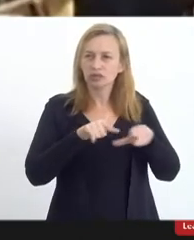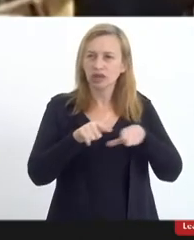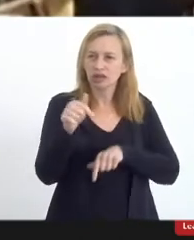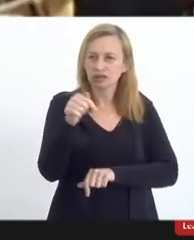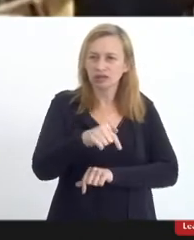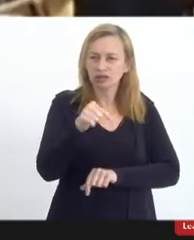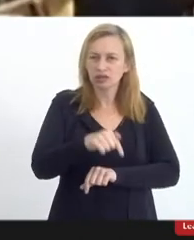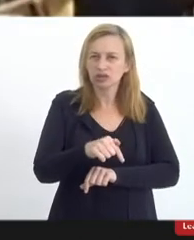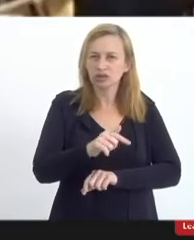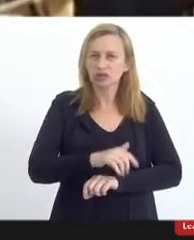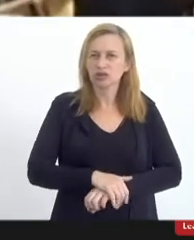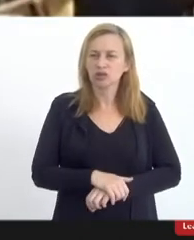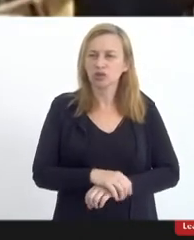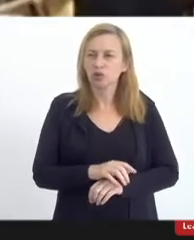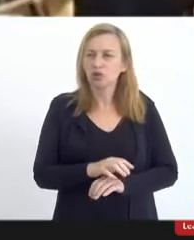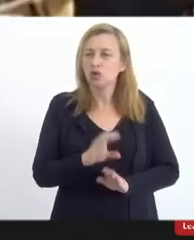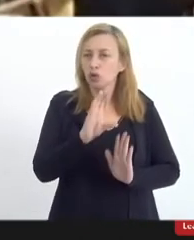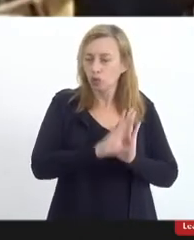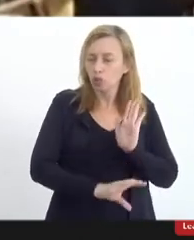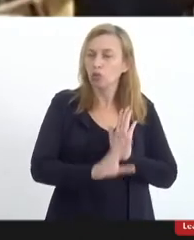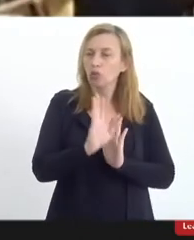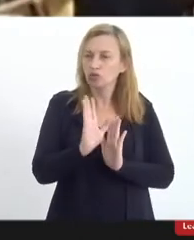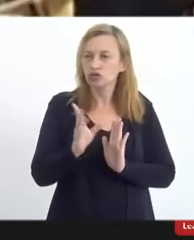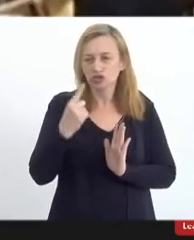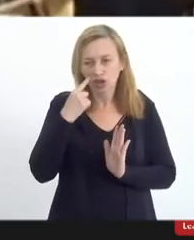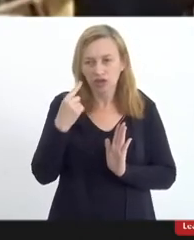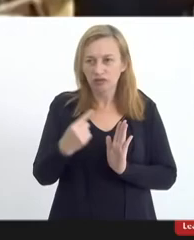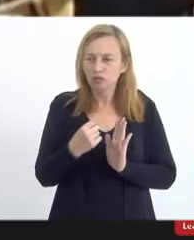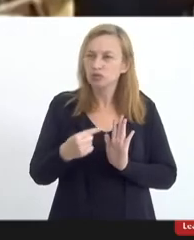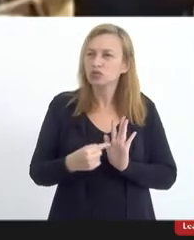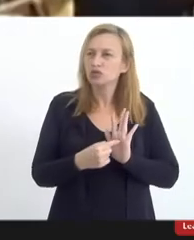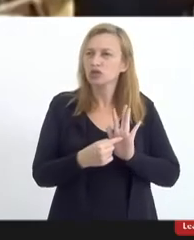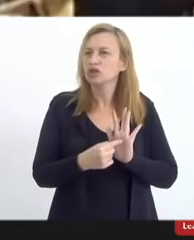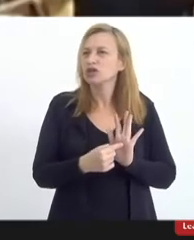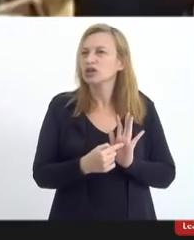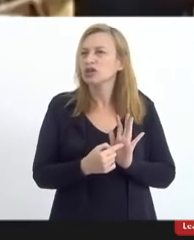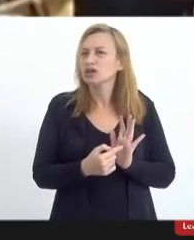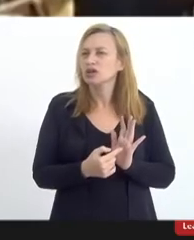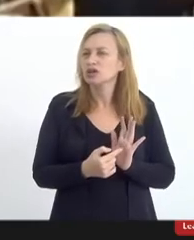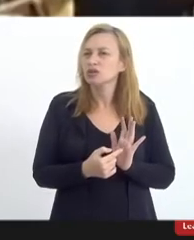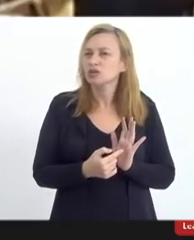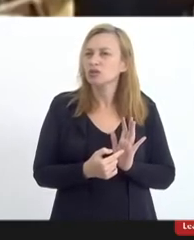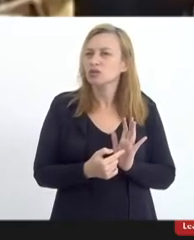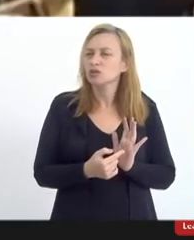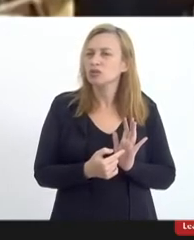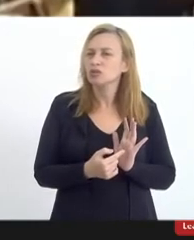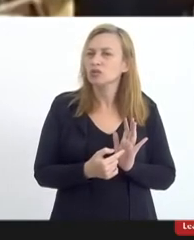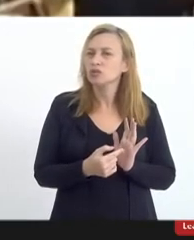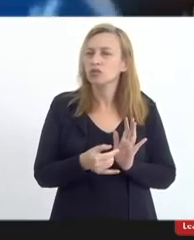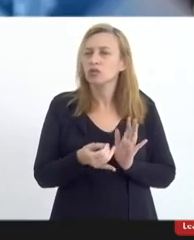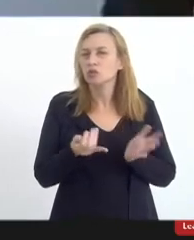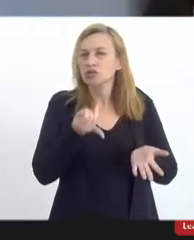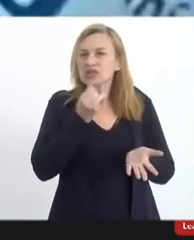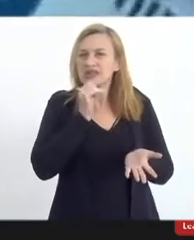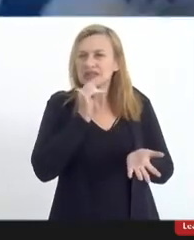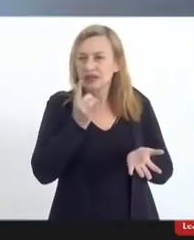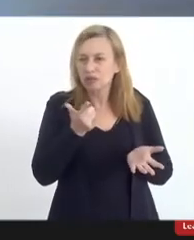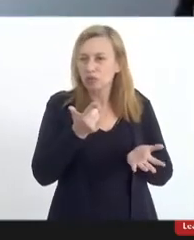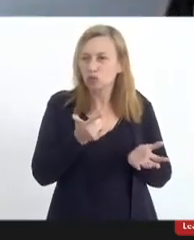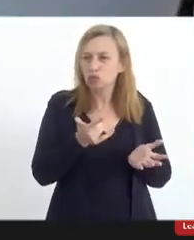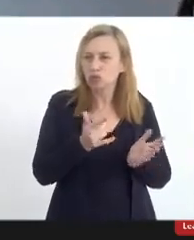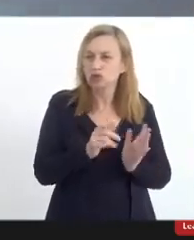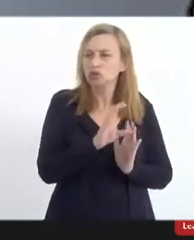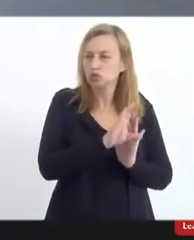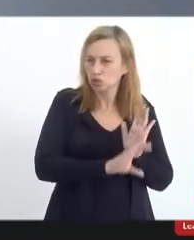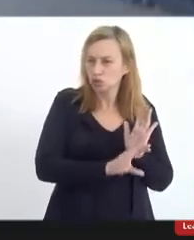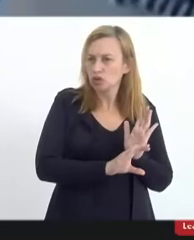com um currículo, eu até trouxe aqui um exemplar do currículo